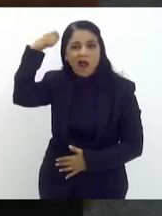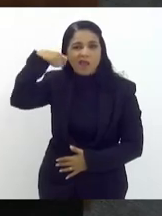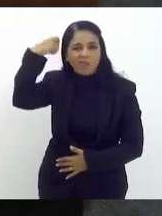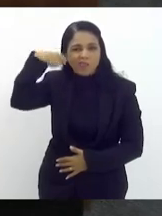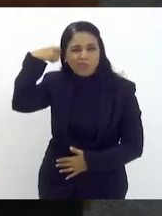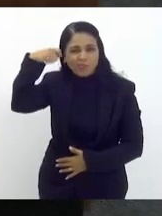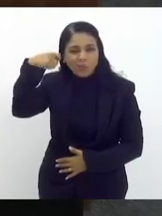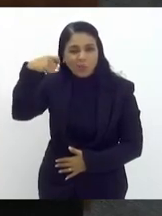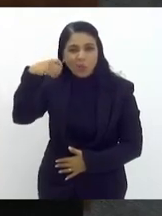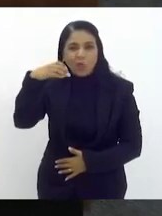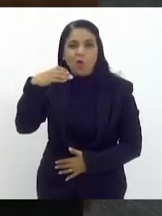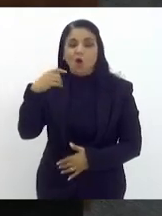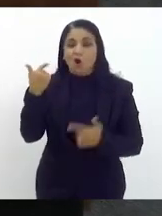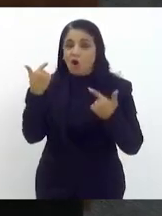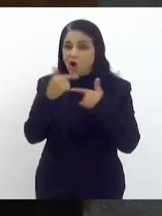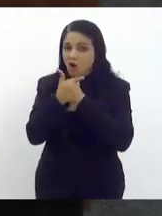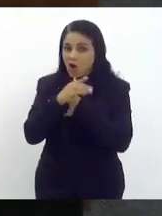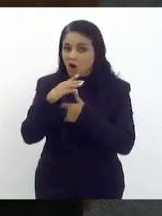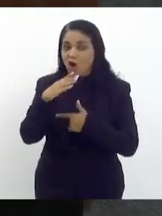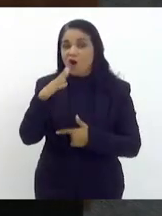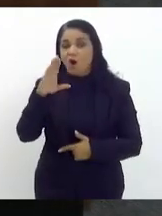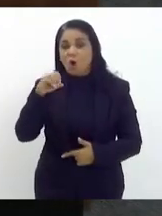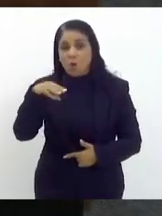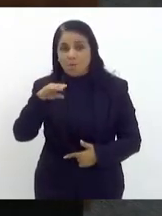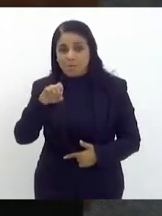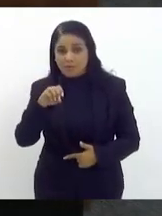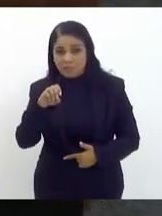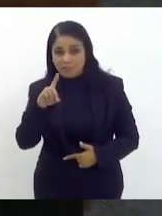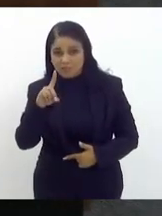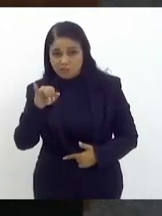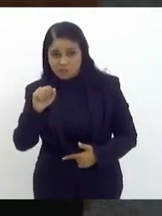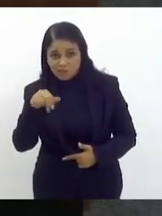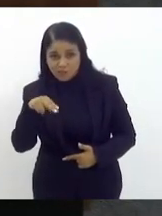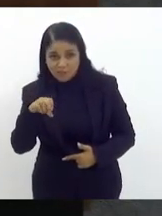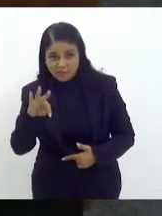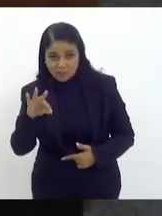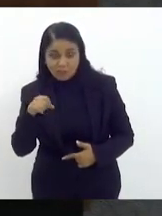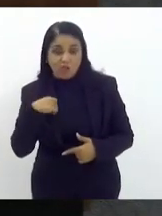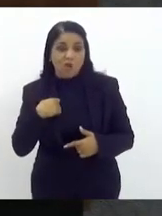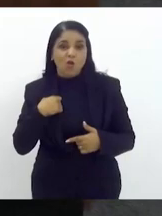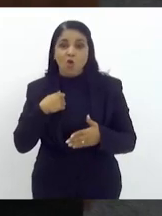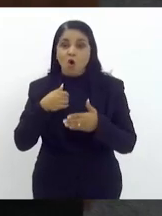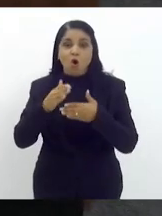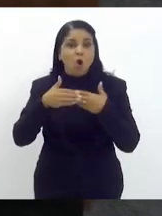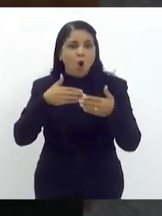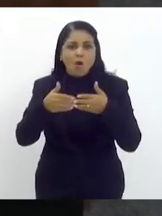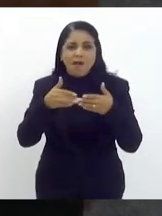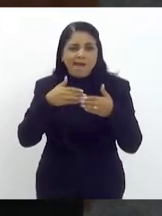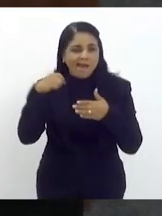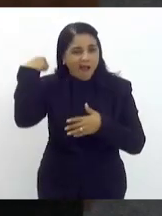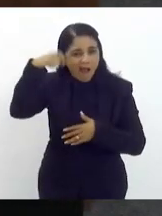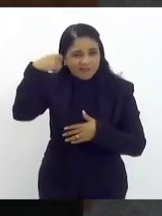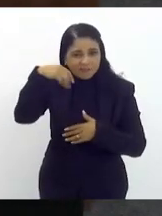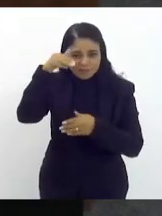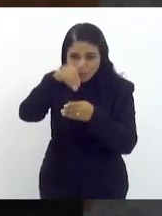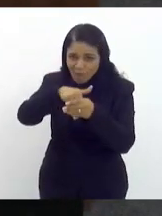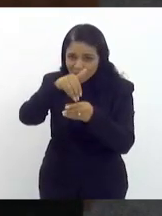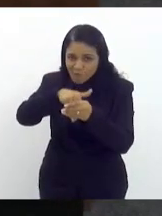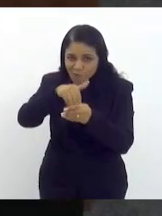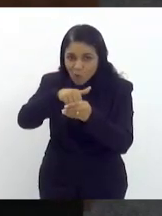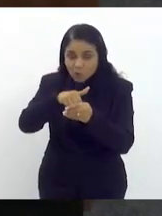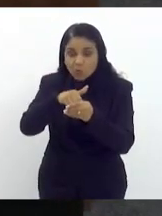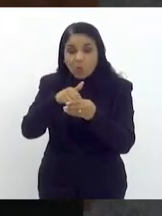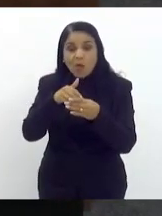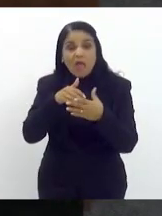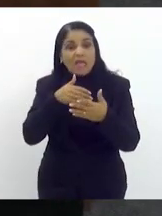Castrinho e que eu votava em qualquer artista proeminente independente